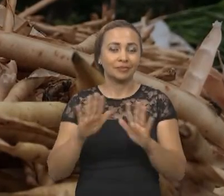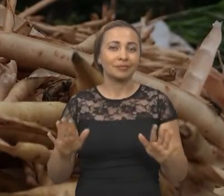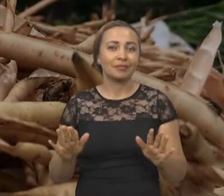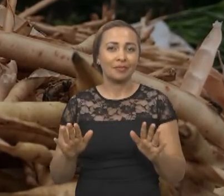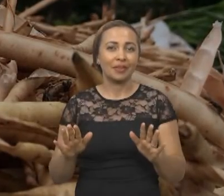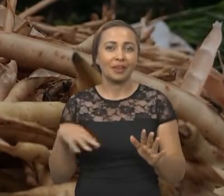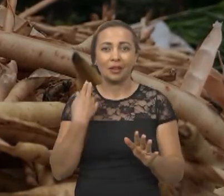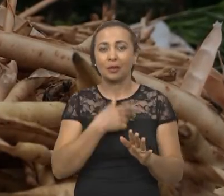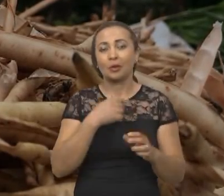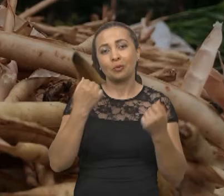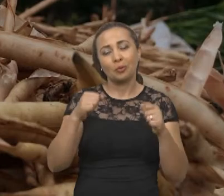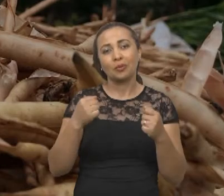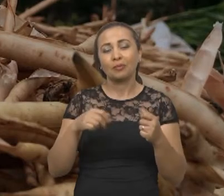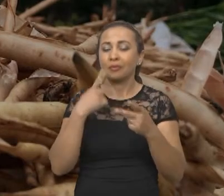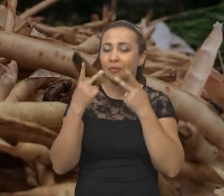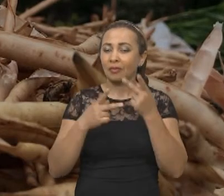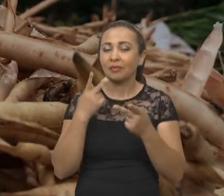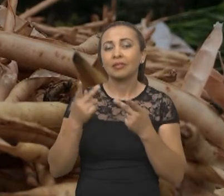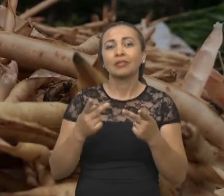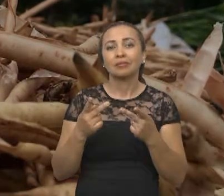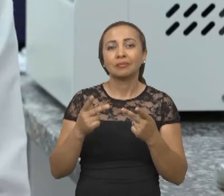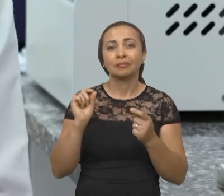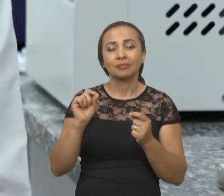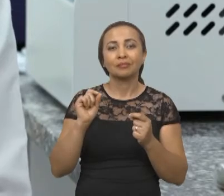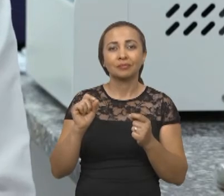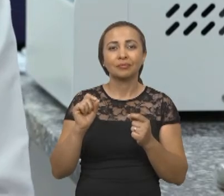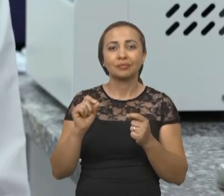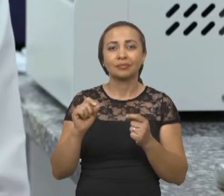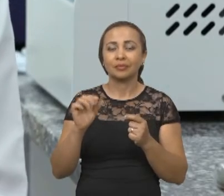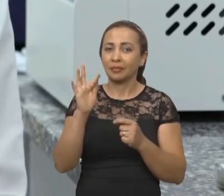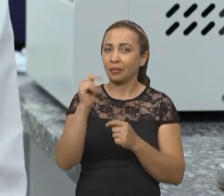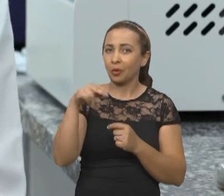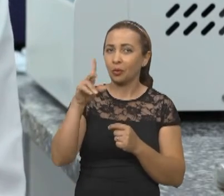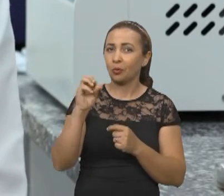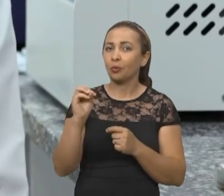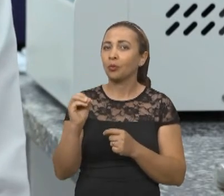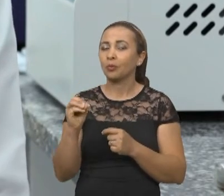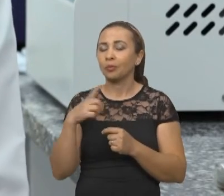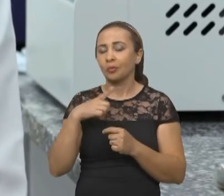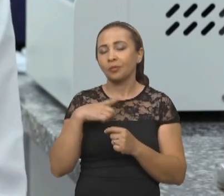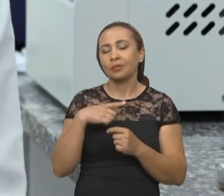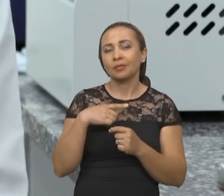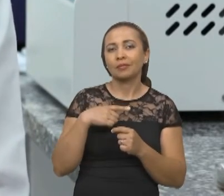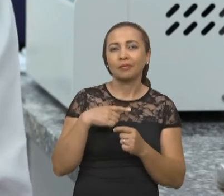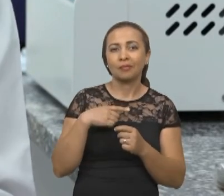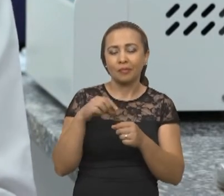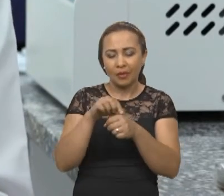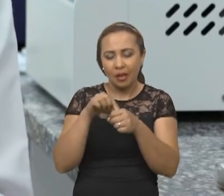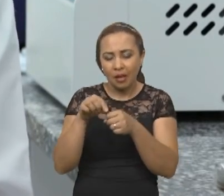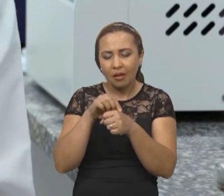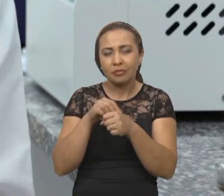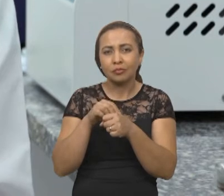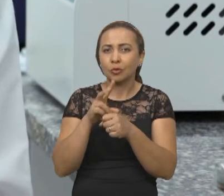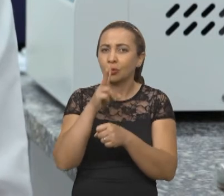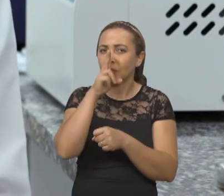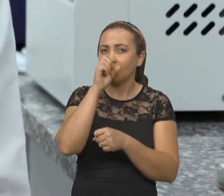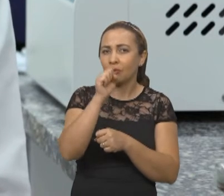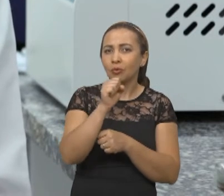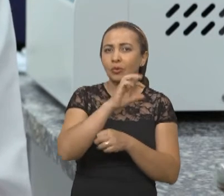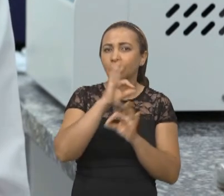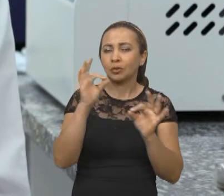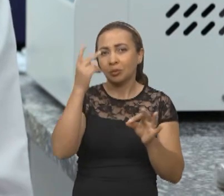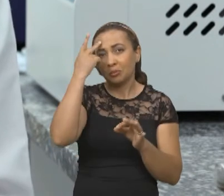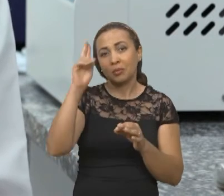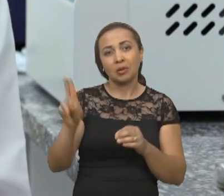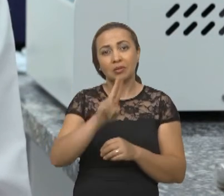nós podemos dizer que os fungos tricoderma eles têm todo um potencial para ser